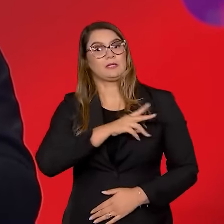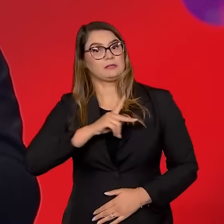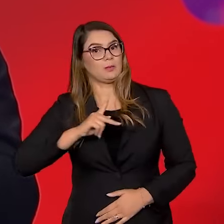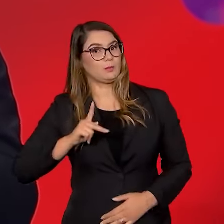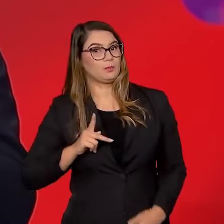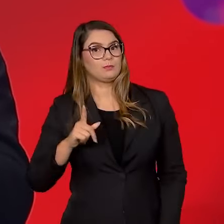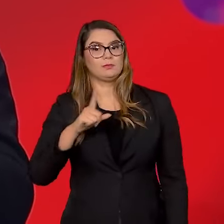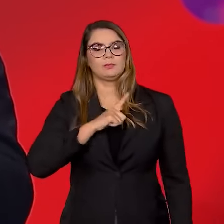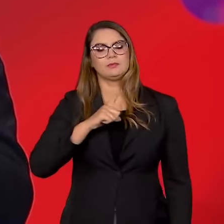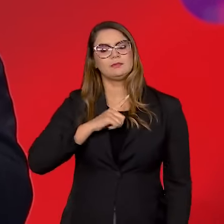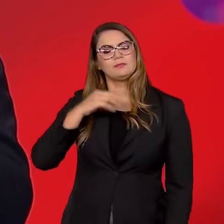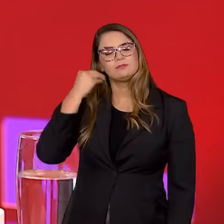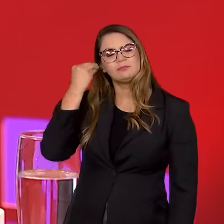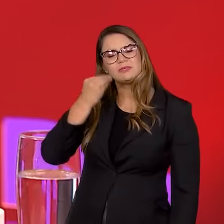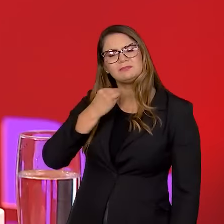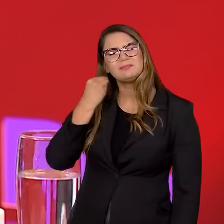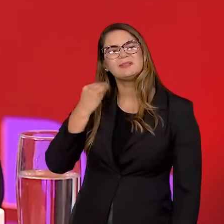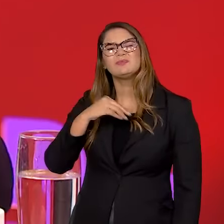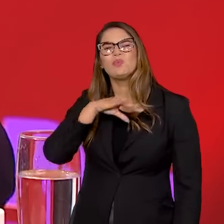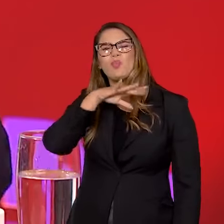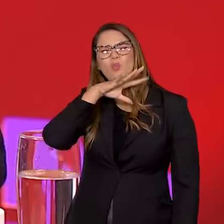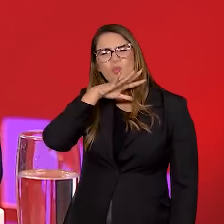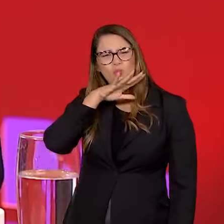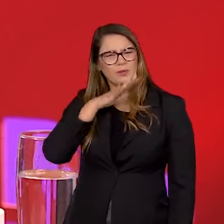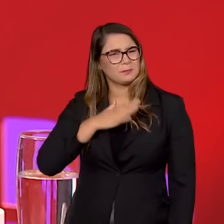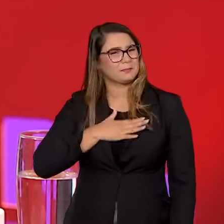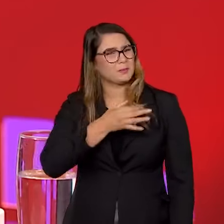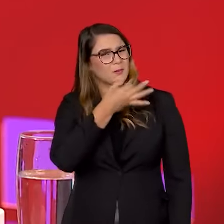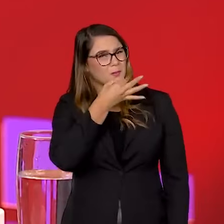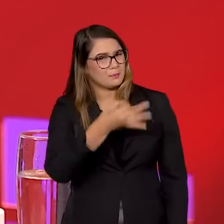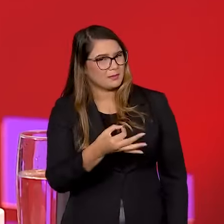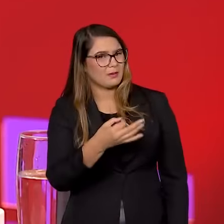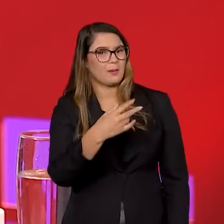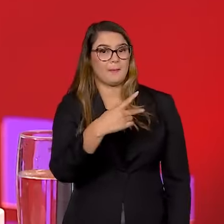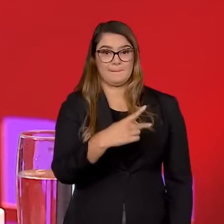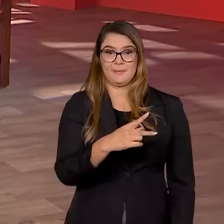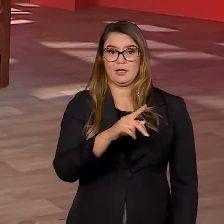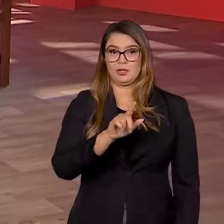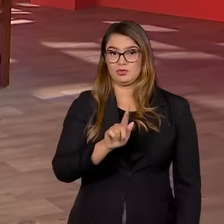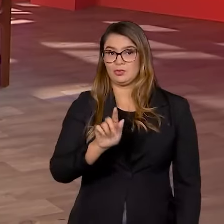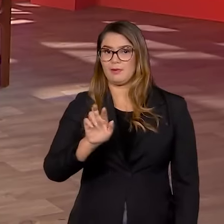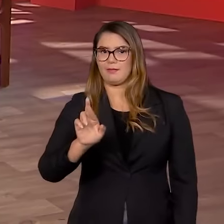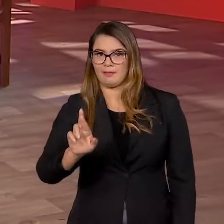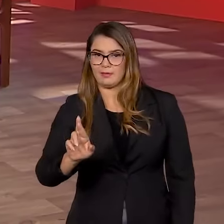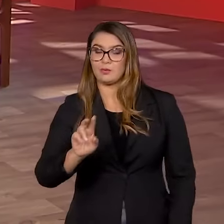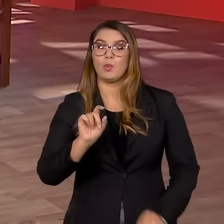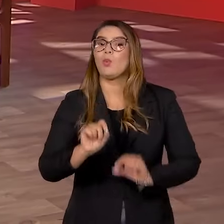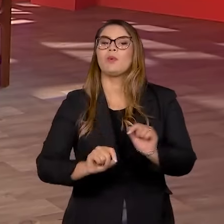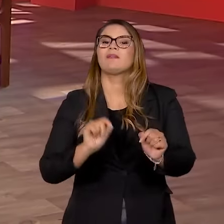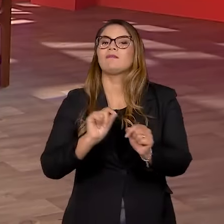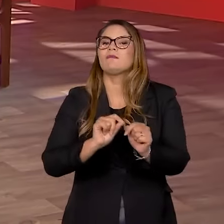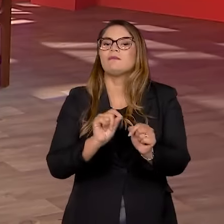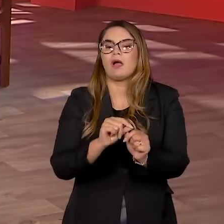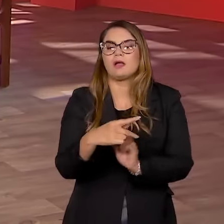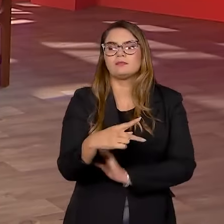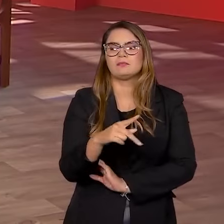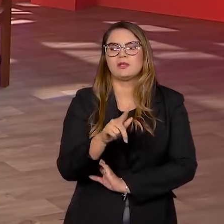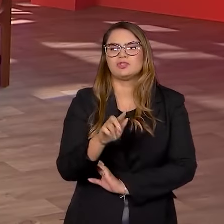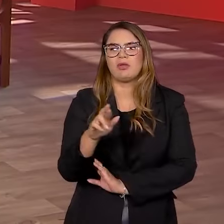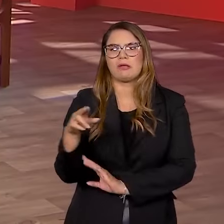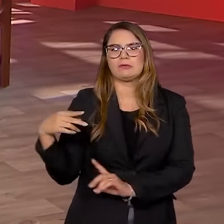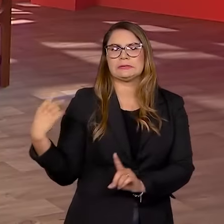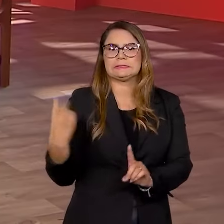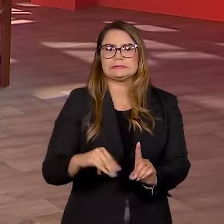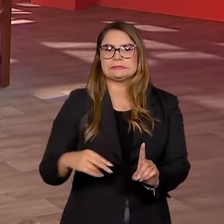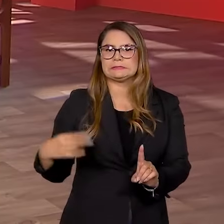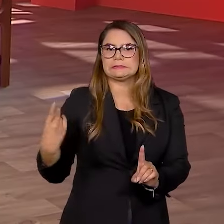teve uma experiência muito ruim, a meu ver, na PGR, né? O que fazer de fato com essa PGR que foi tão maltratada aí